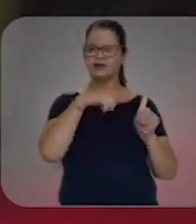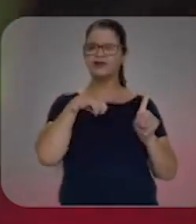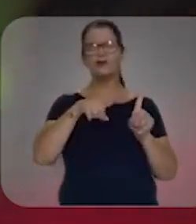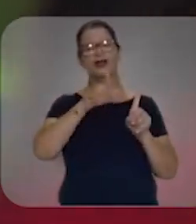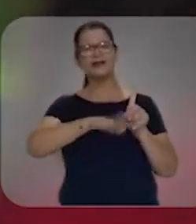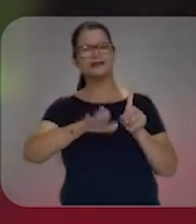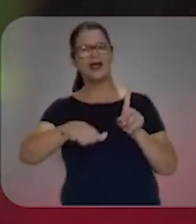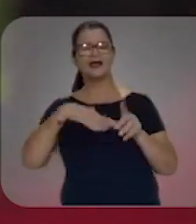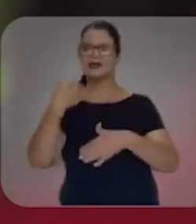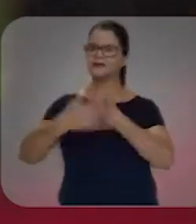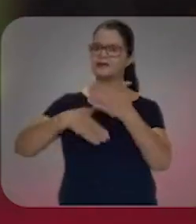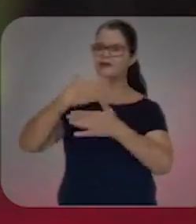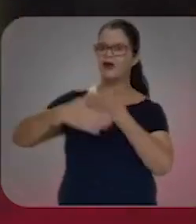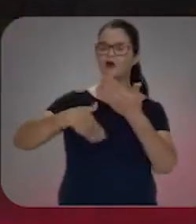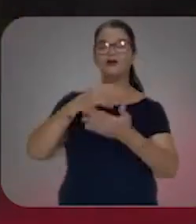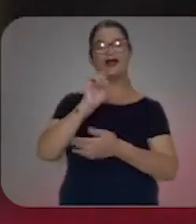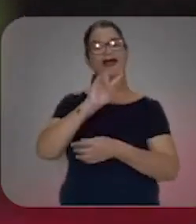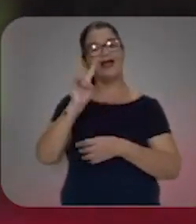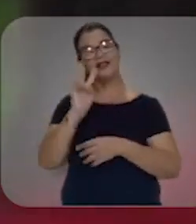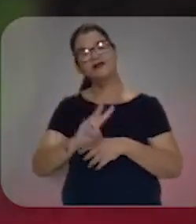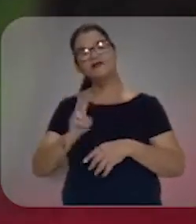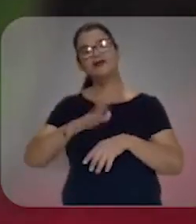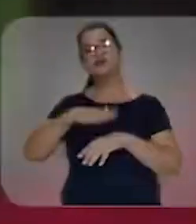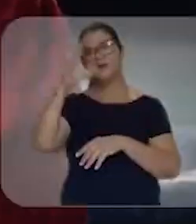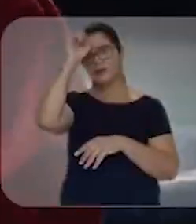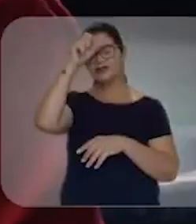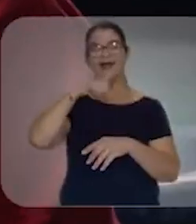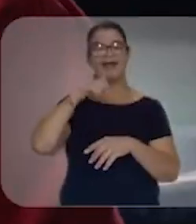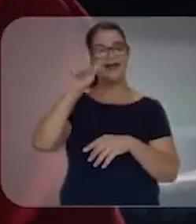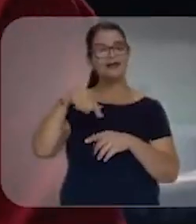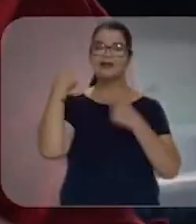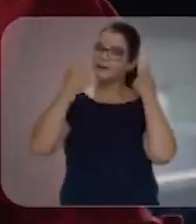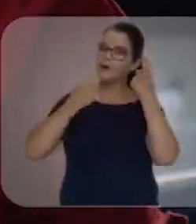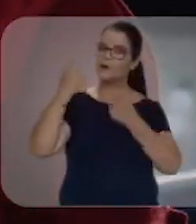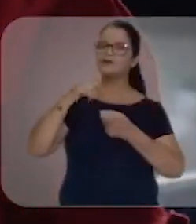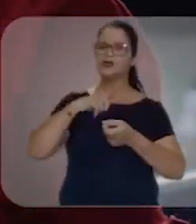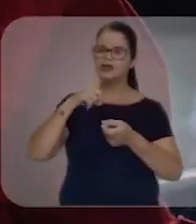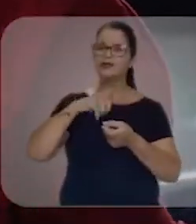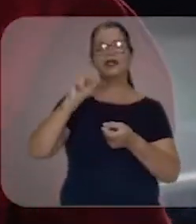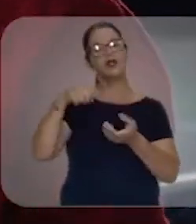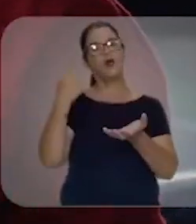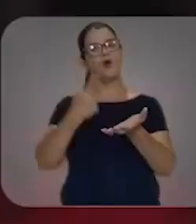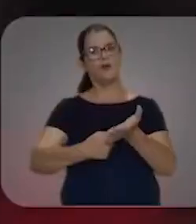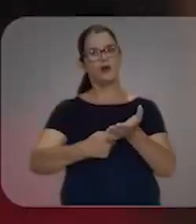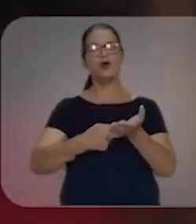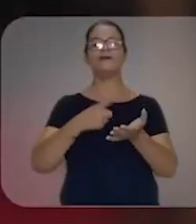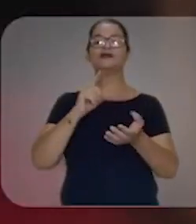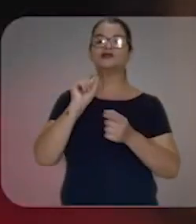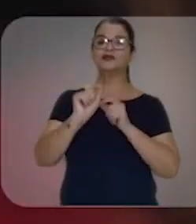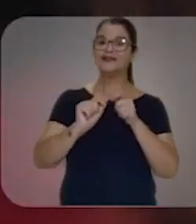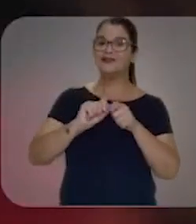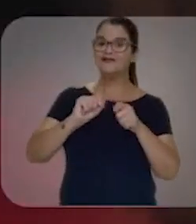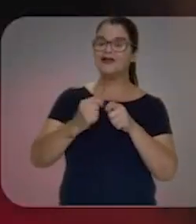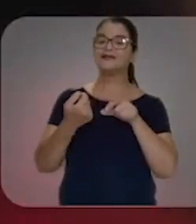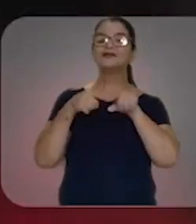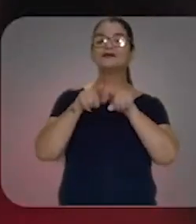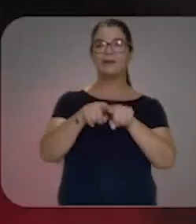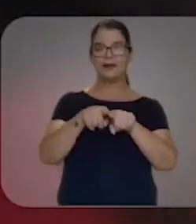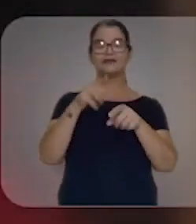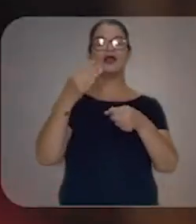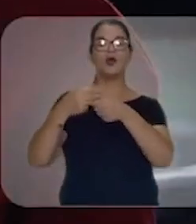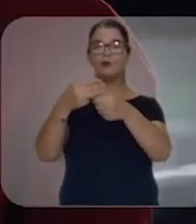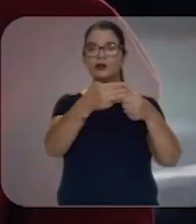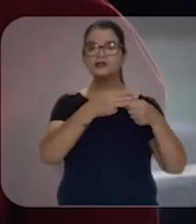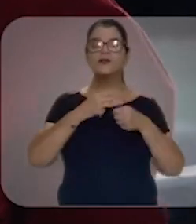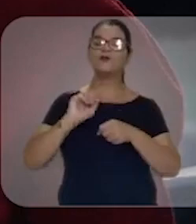para que essa criança evolua cada vez mais no seu aprendizado. Essa preocupação a gente tem e é um compromisso de fazer essa parceria com